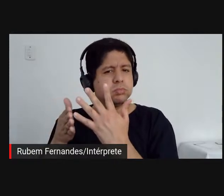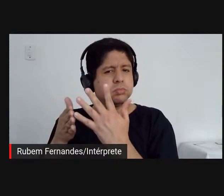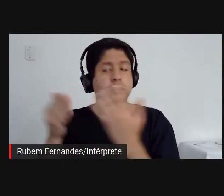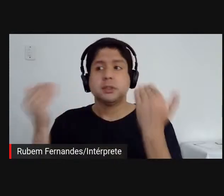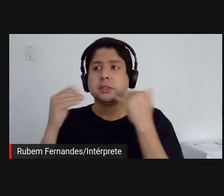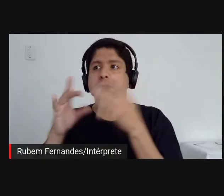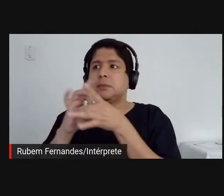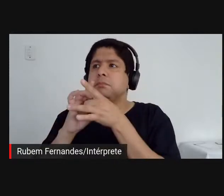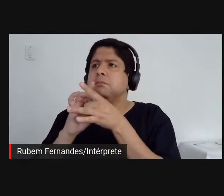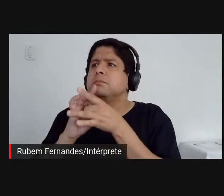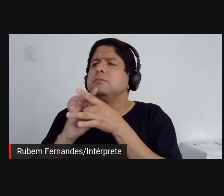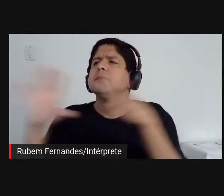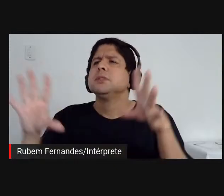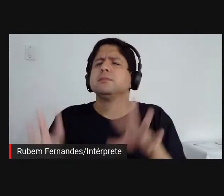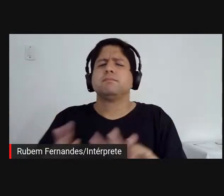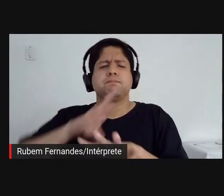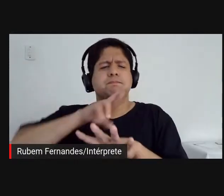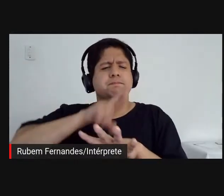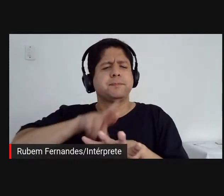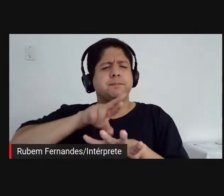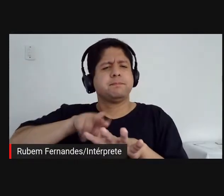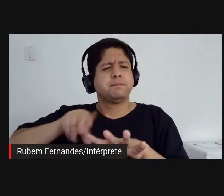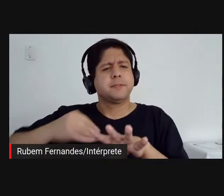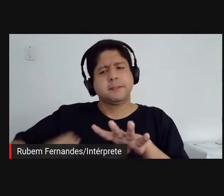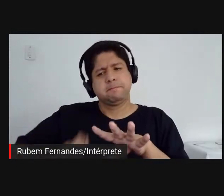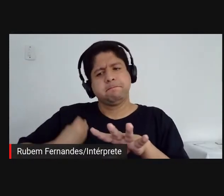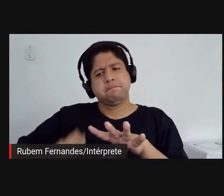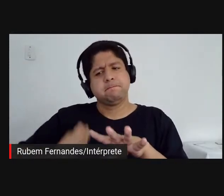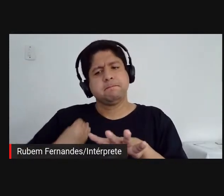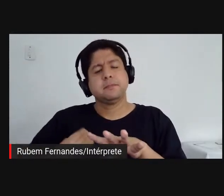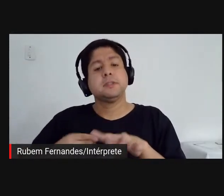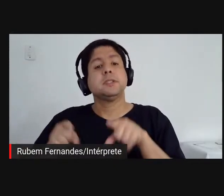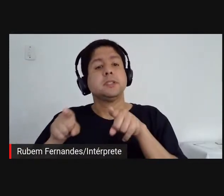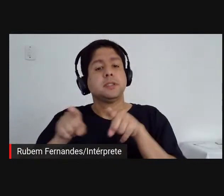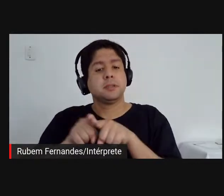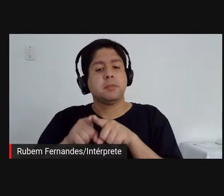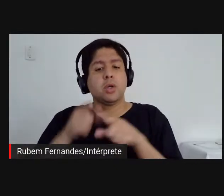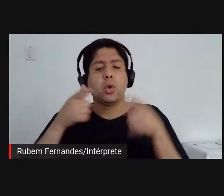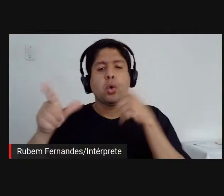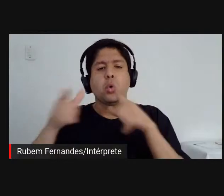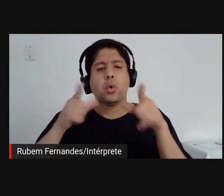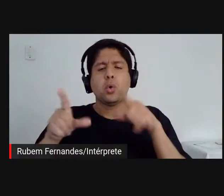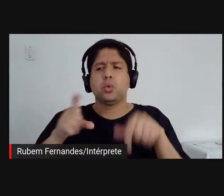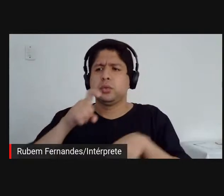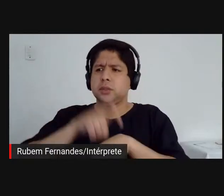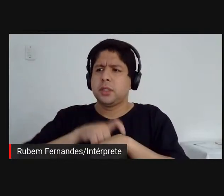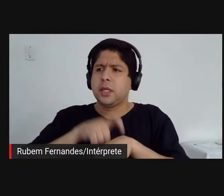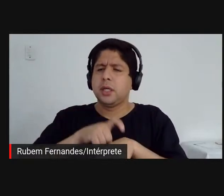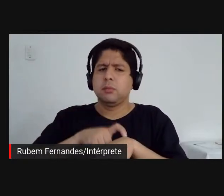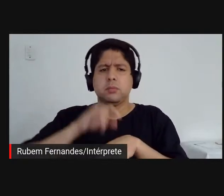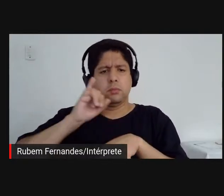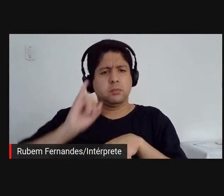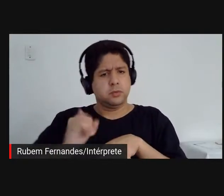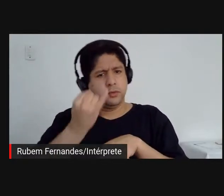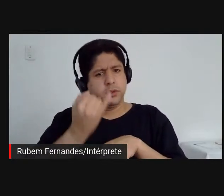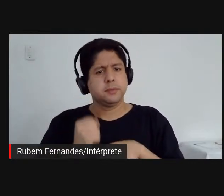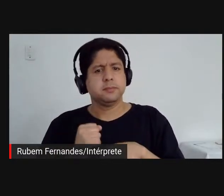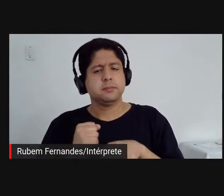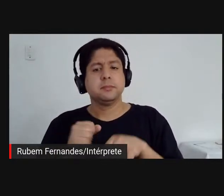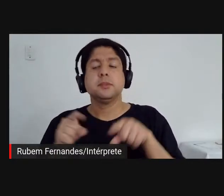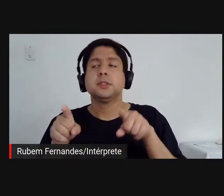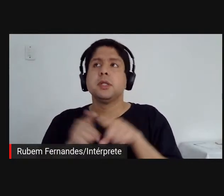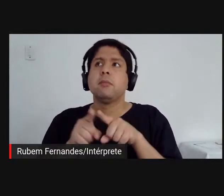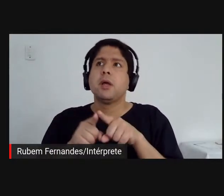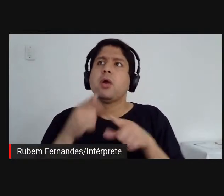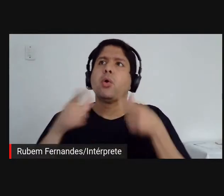outras formas de existir, para outras formas de passar tempo, para outras formas